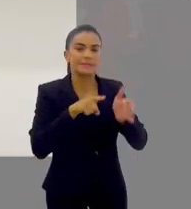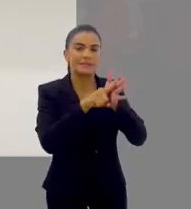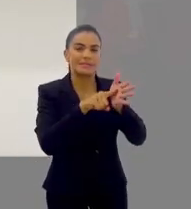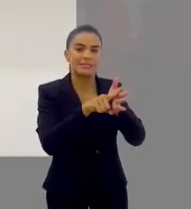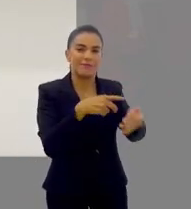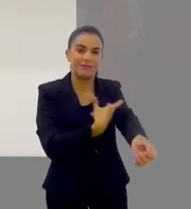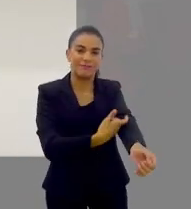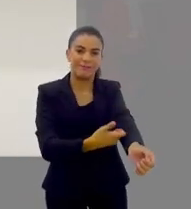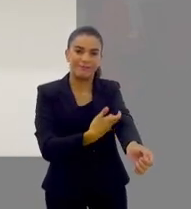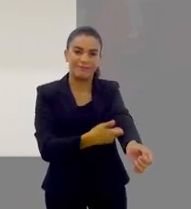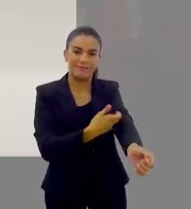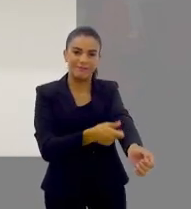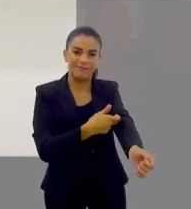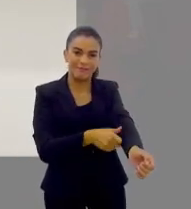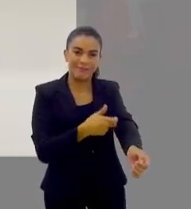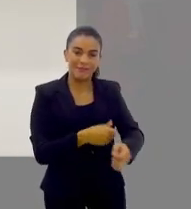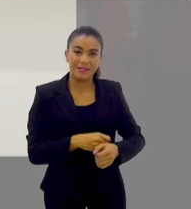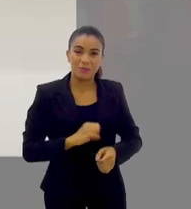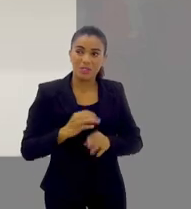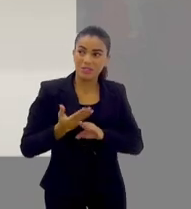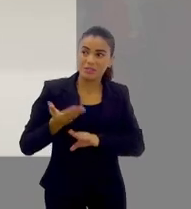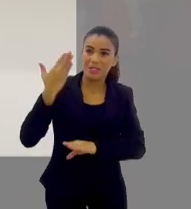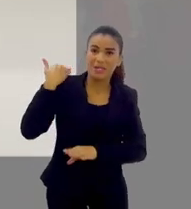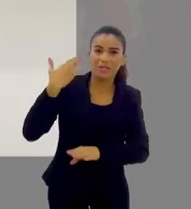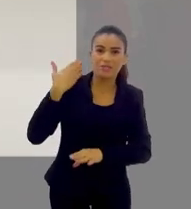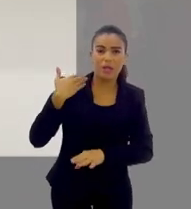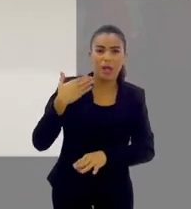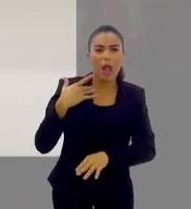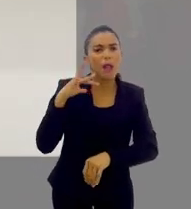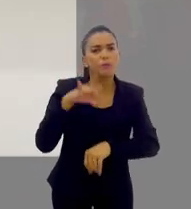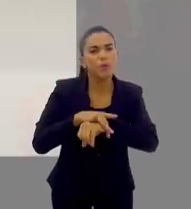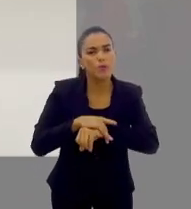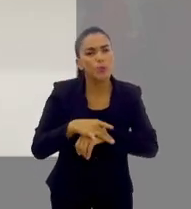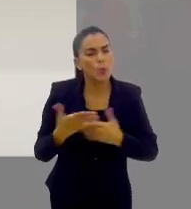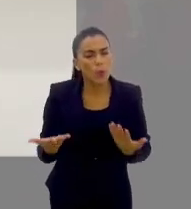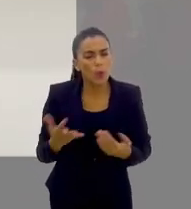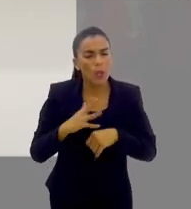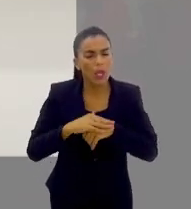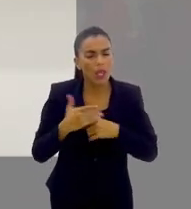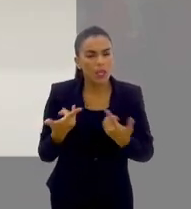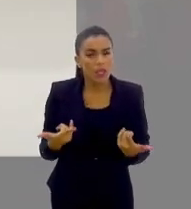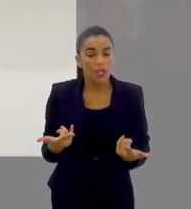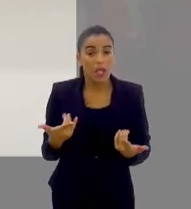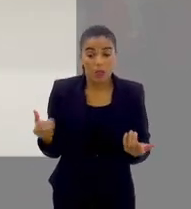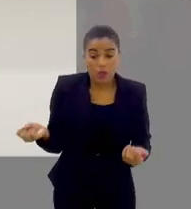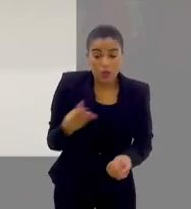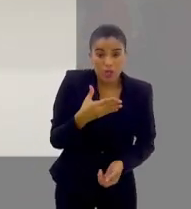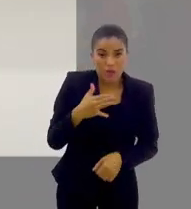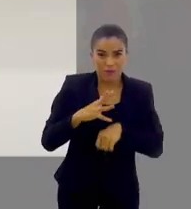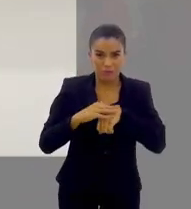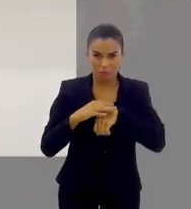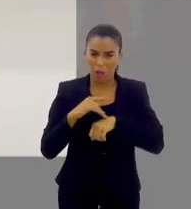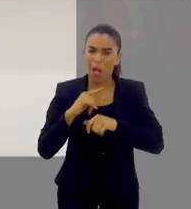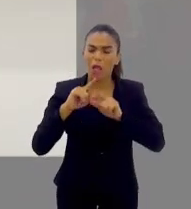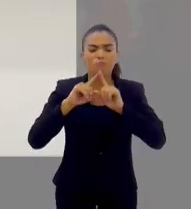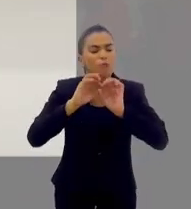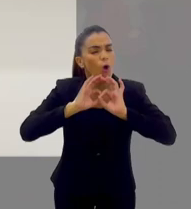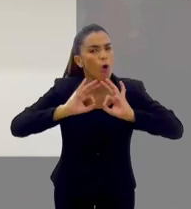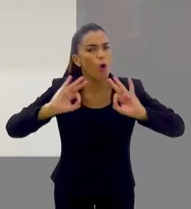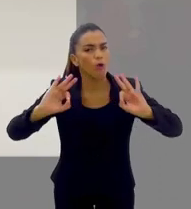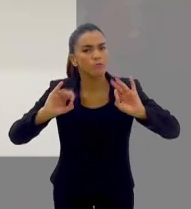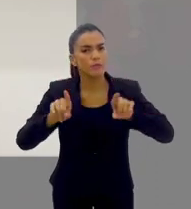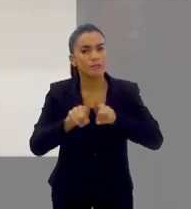elas tinham que fazer teste, porque se ela tivesse tomado sem sentido dengue, ela ficava doente. Então, nessa vacina nova, ela é